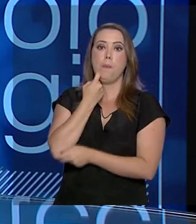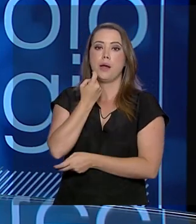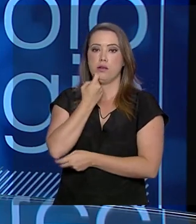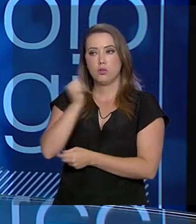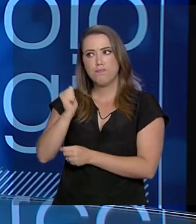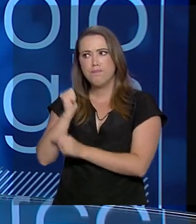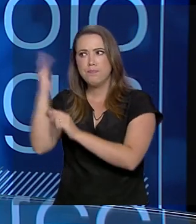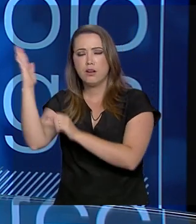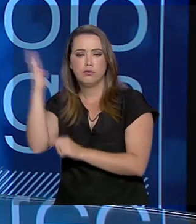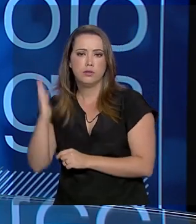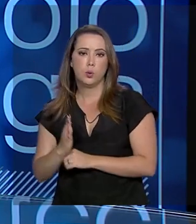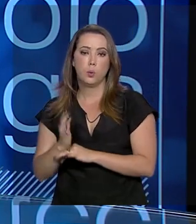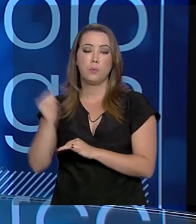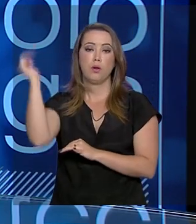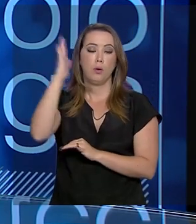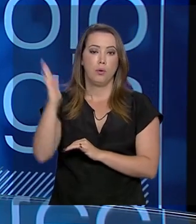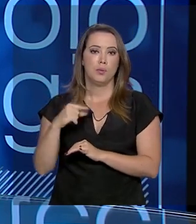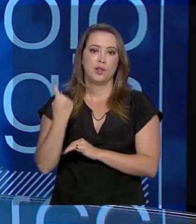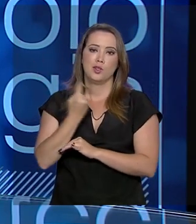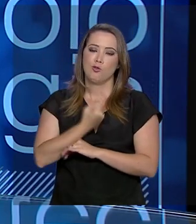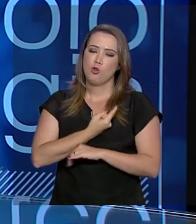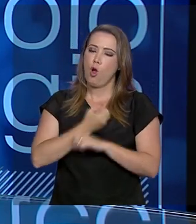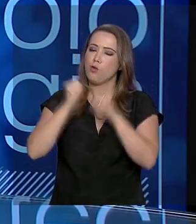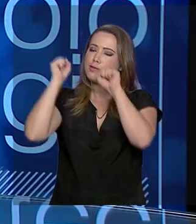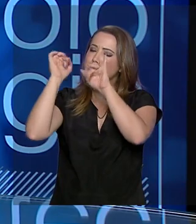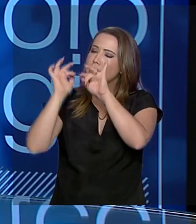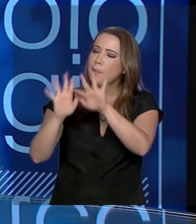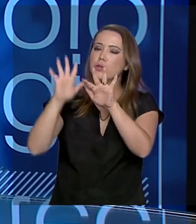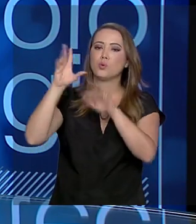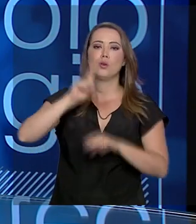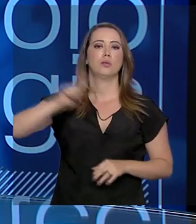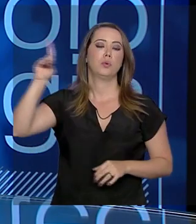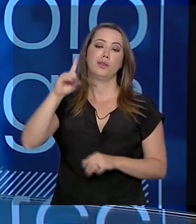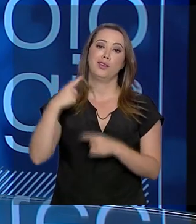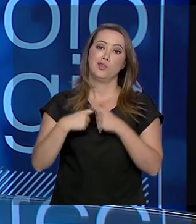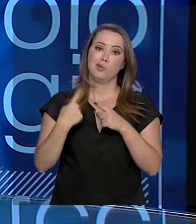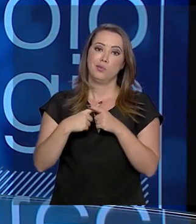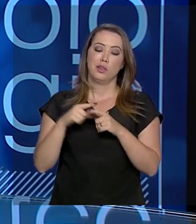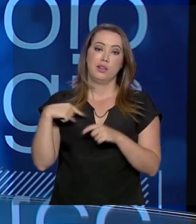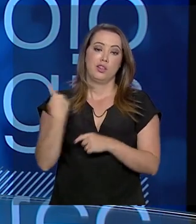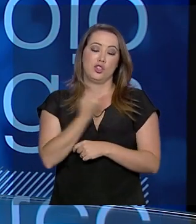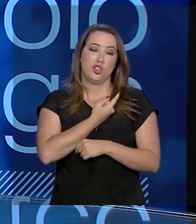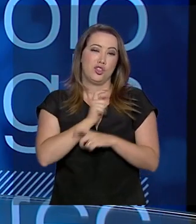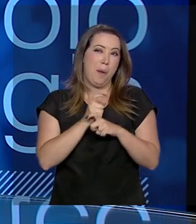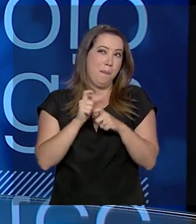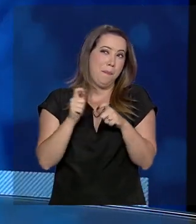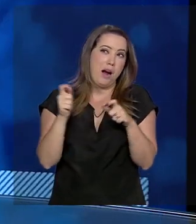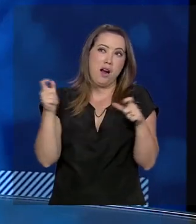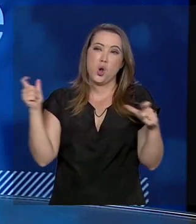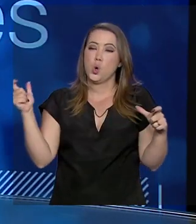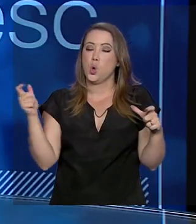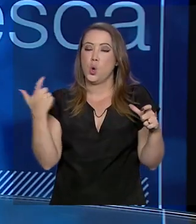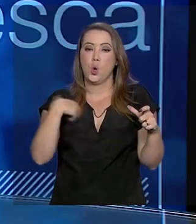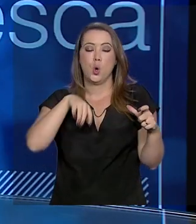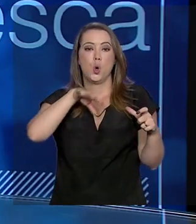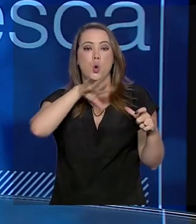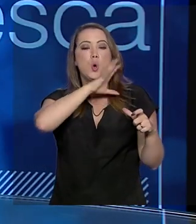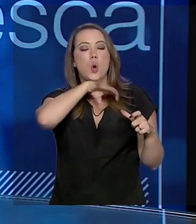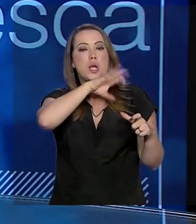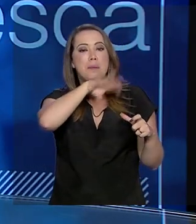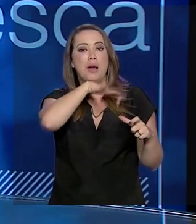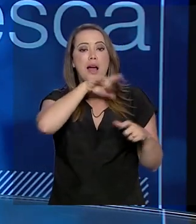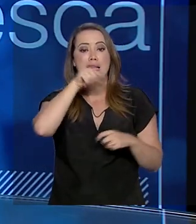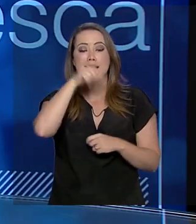o Brasil, nós fomos abençoados muito por Deus. Nós temos a maior ictiofauna do planeta. Ou seja, nós temos